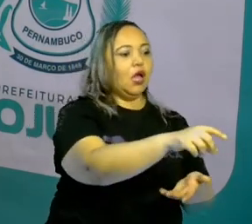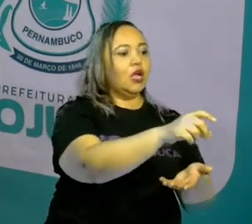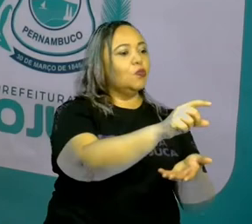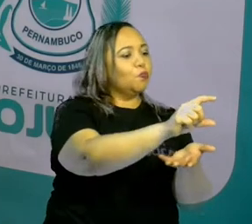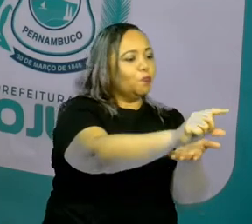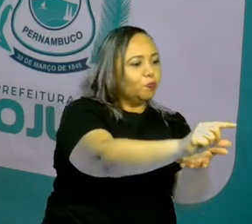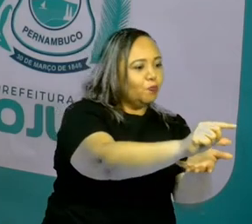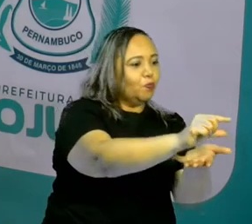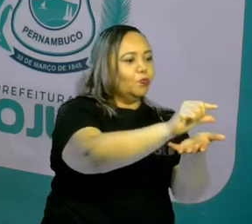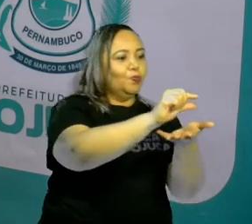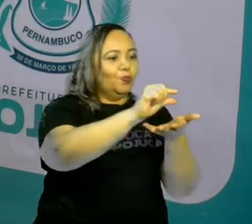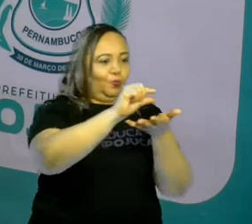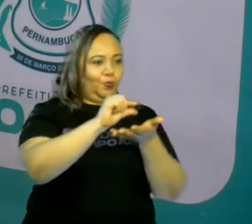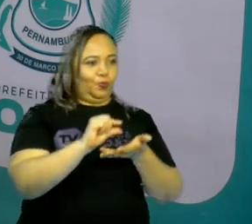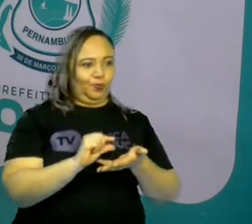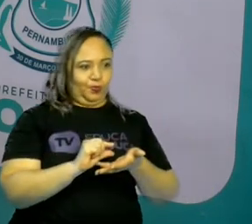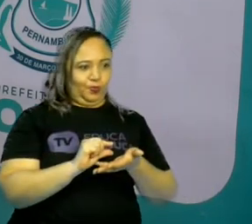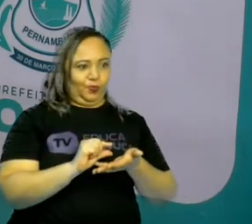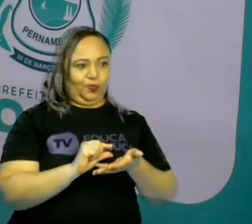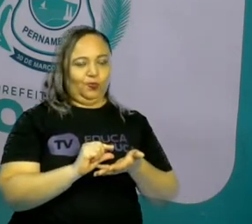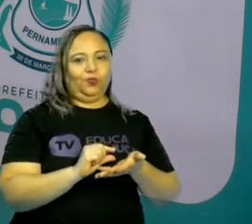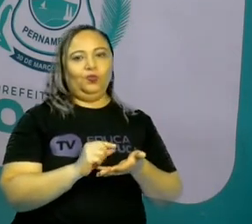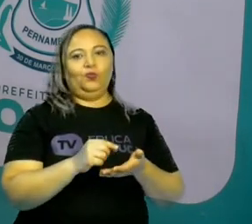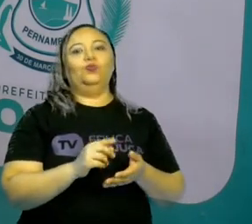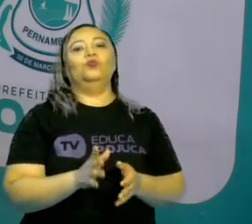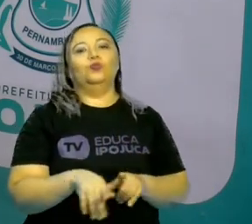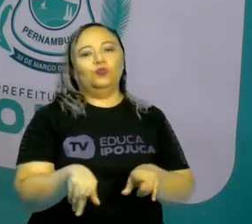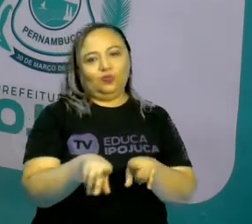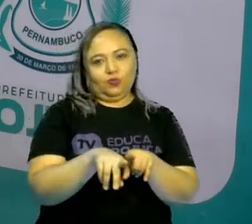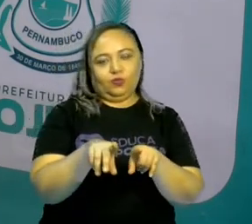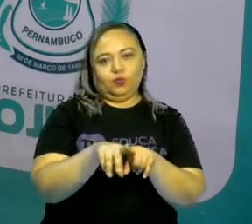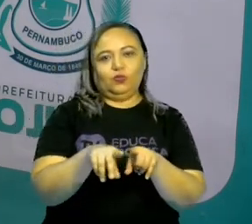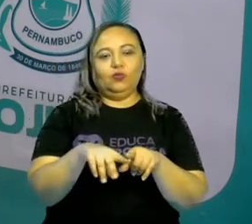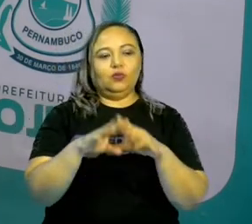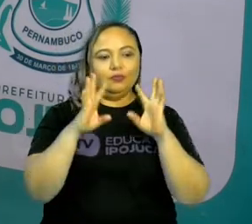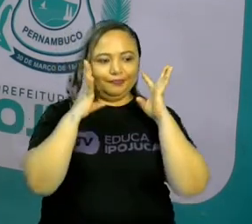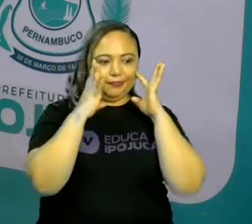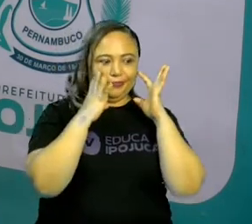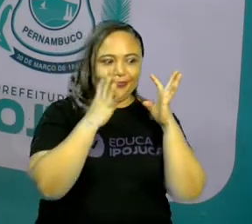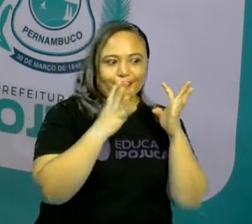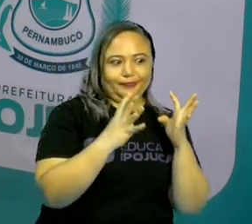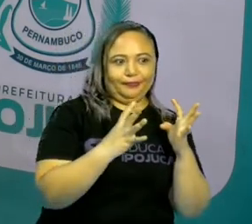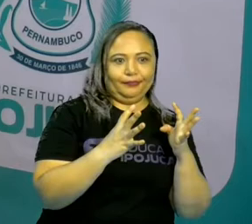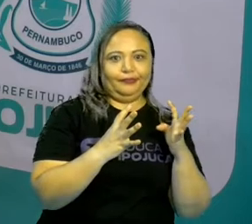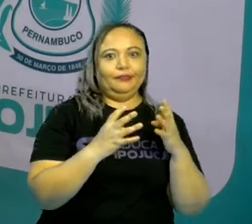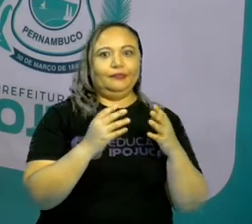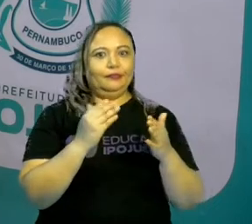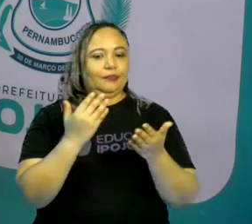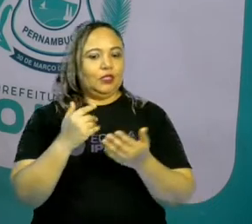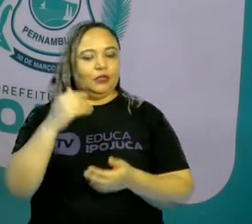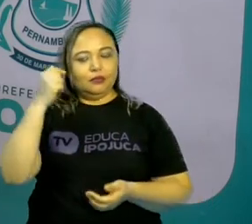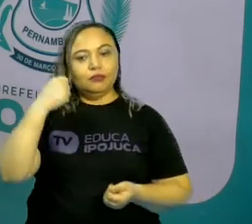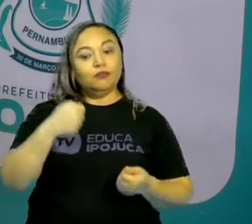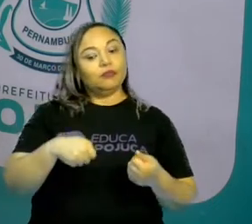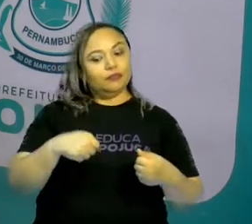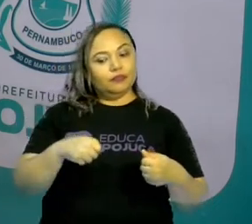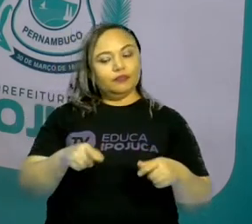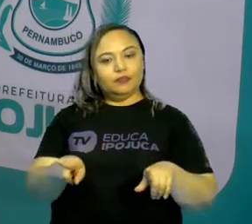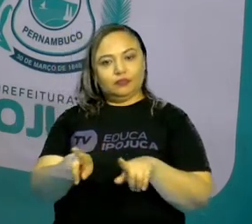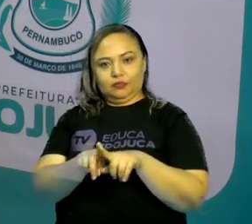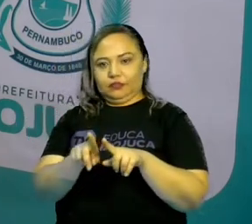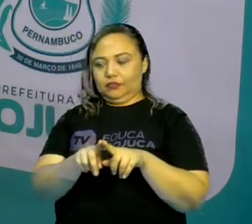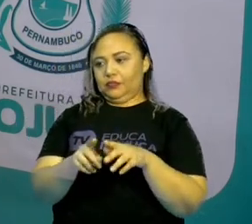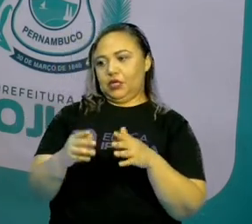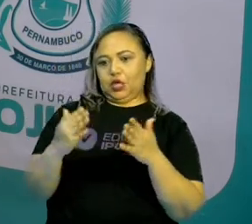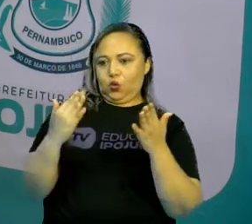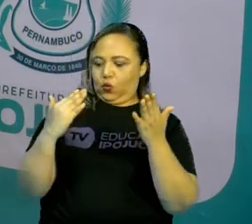receber de troco. E é necessário a gente também até comparar preços para que a gente não